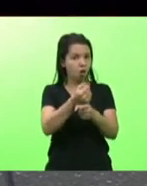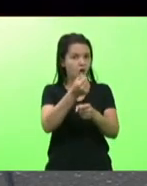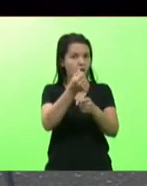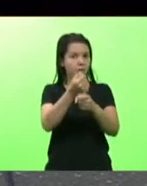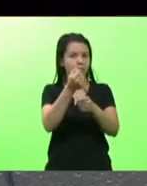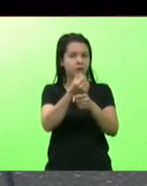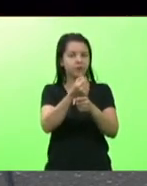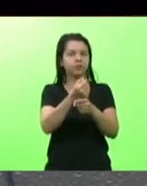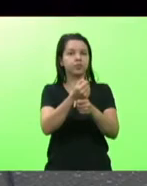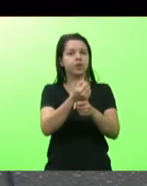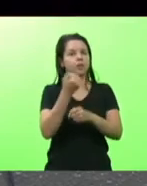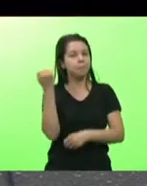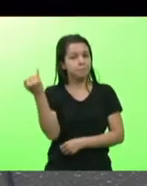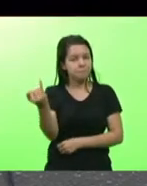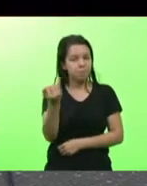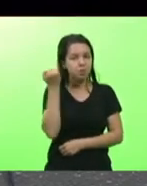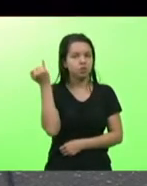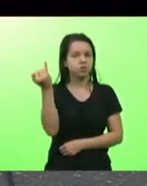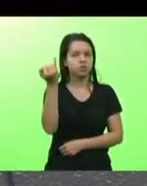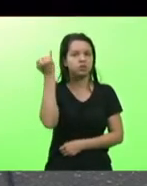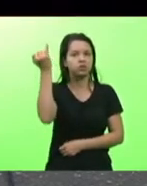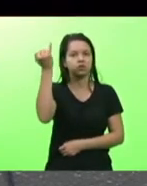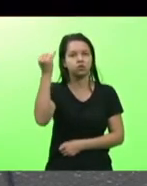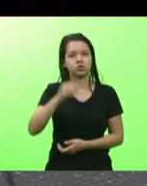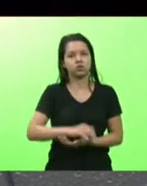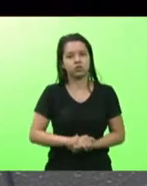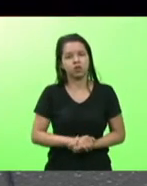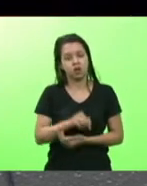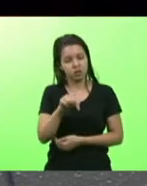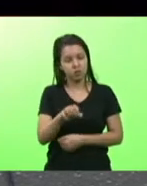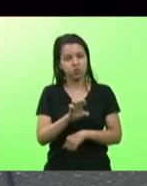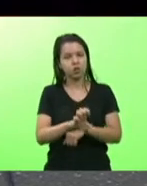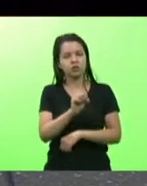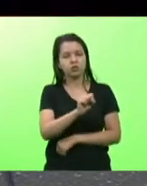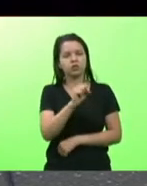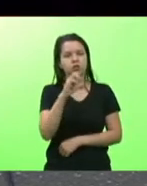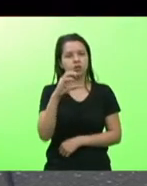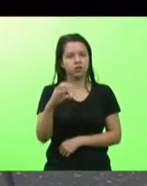obras vitais para Santa Catarina